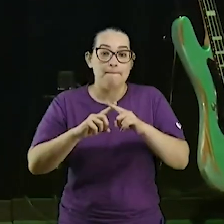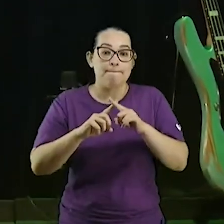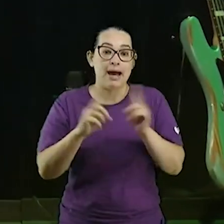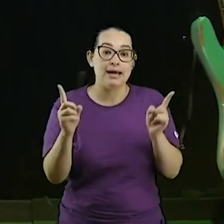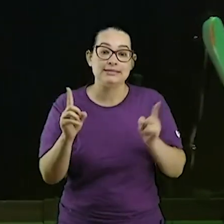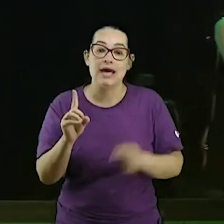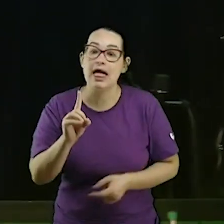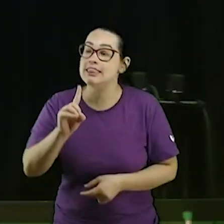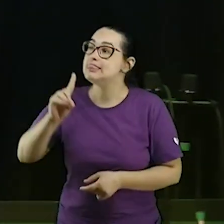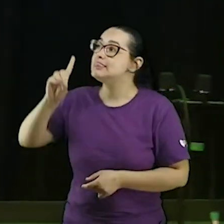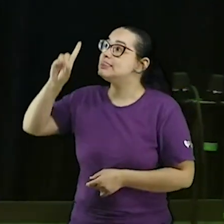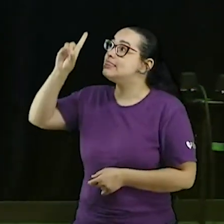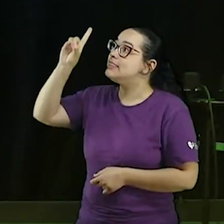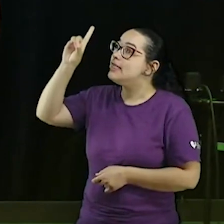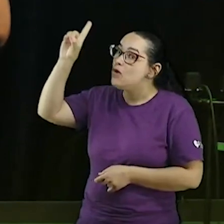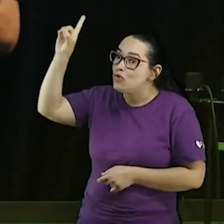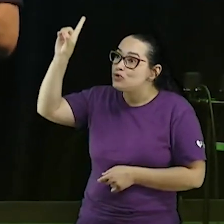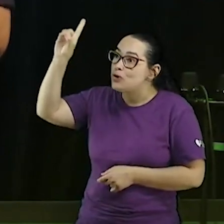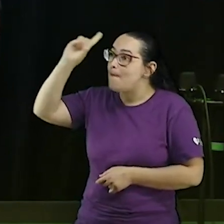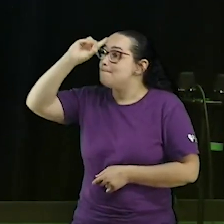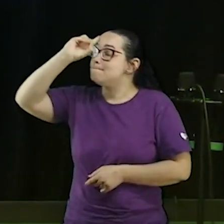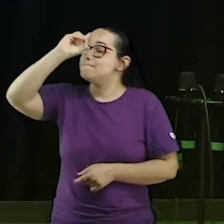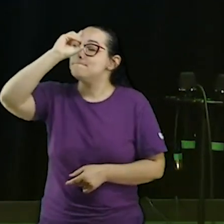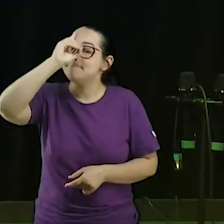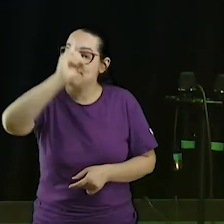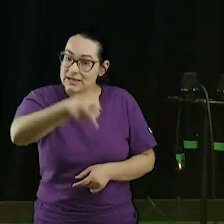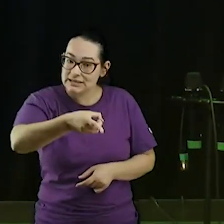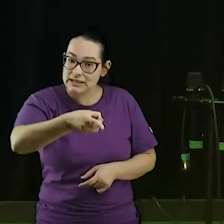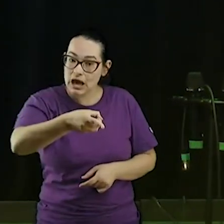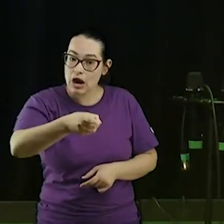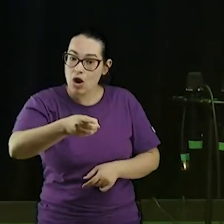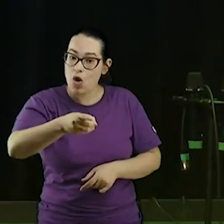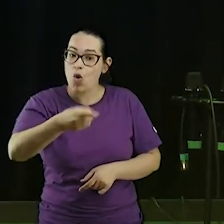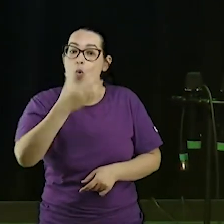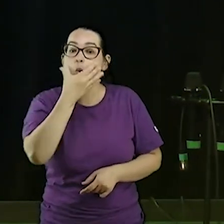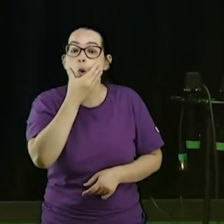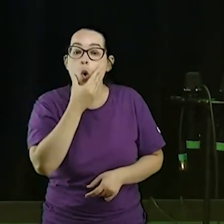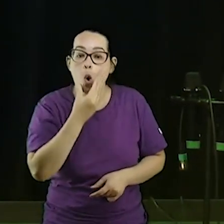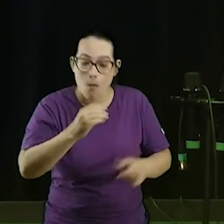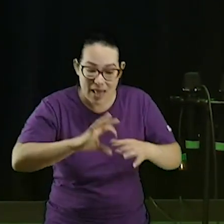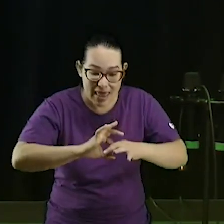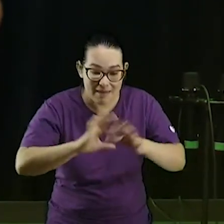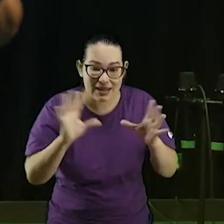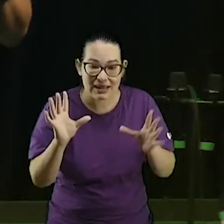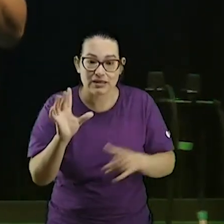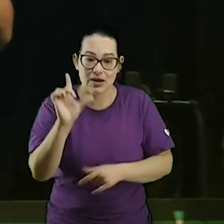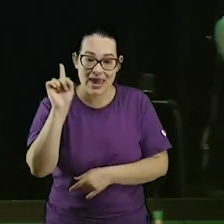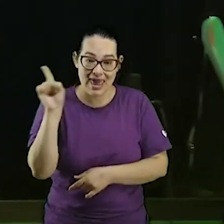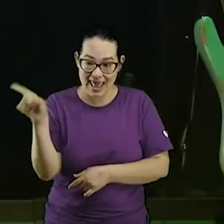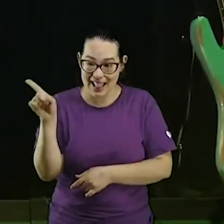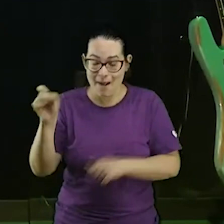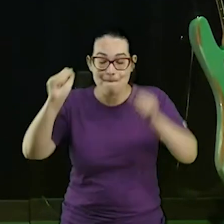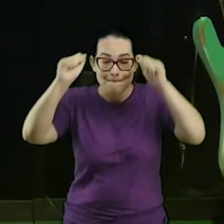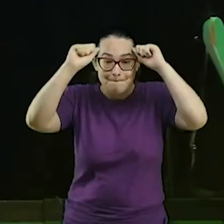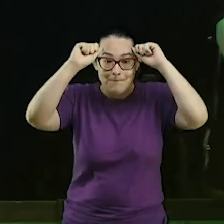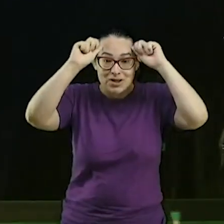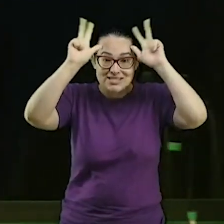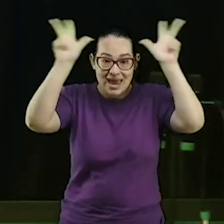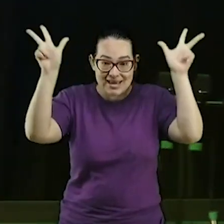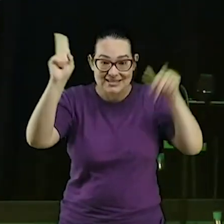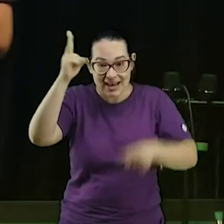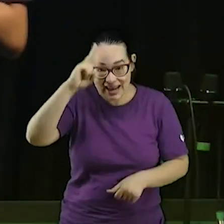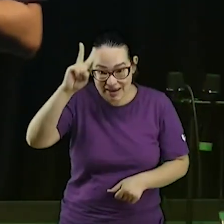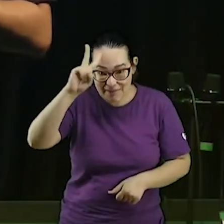libertador. Você conhece a história dele, é Moisés. O menino que a mãe colocou ele dentro do cesto,